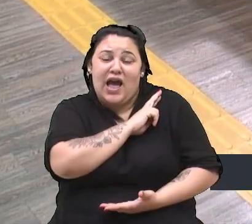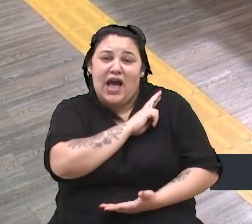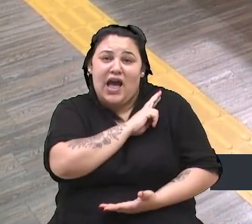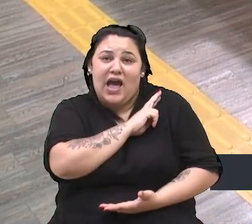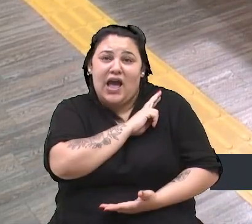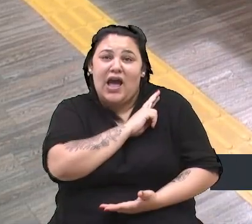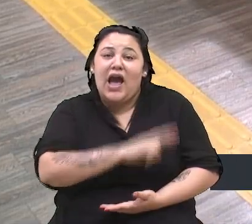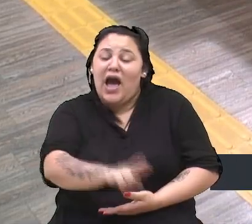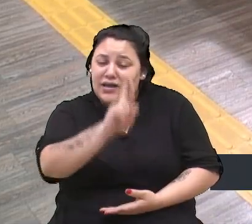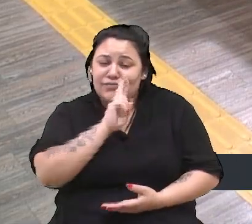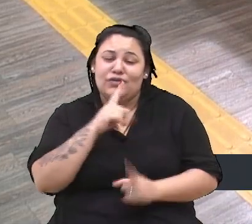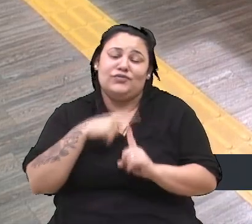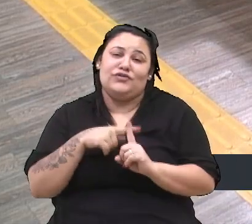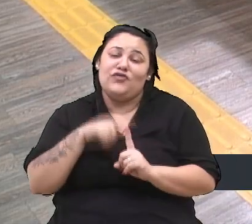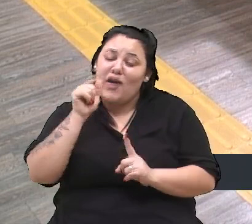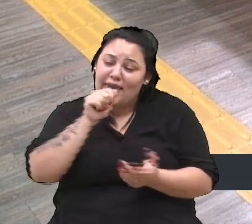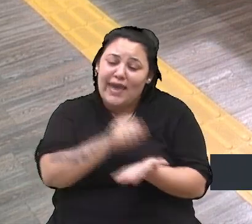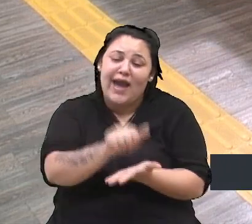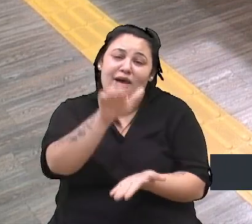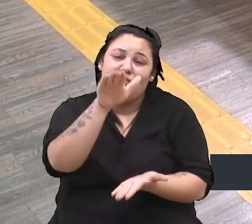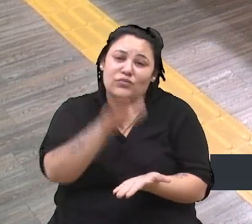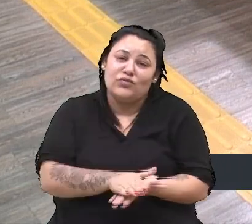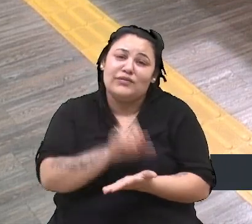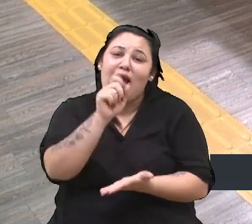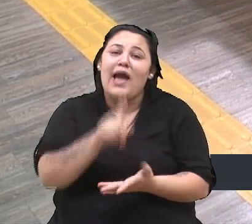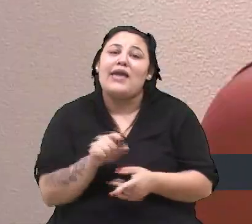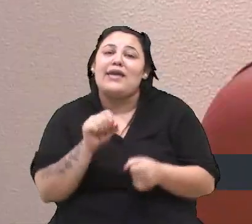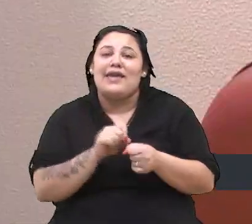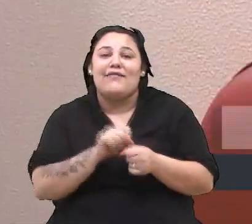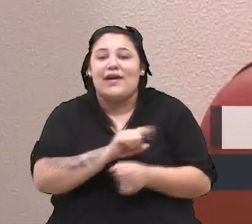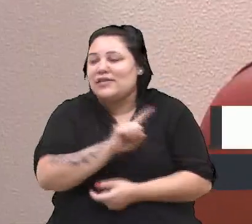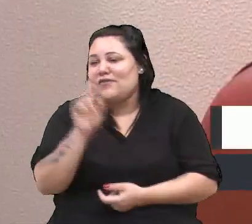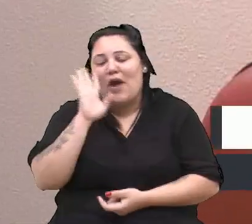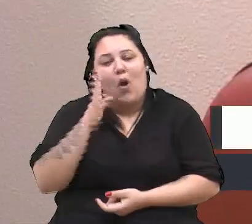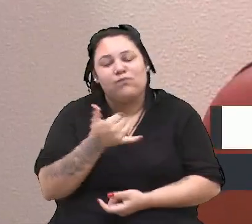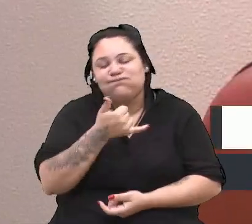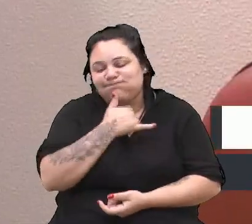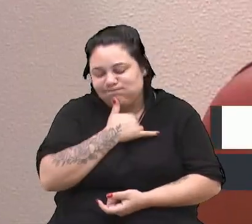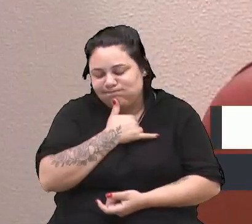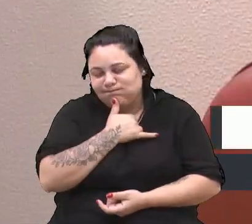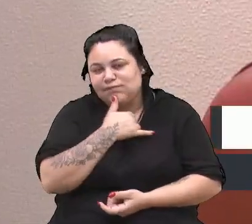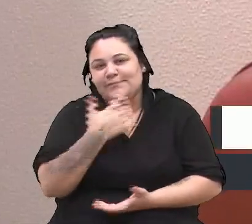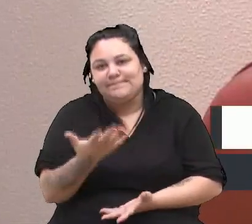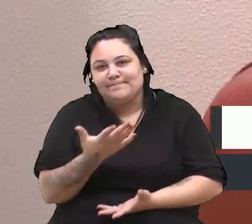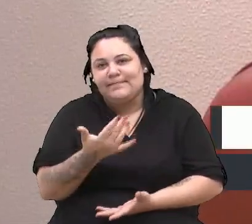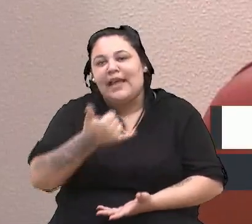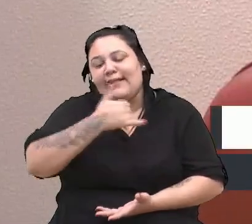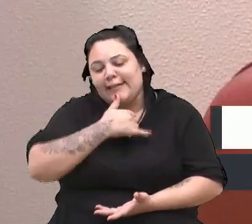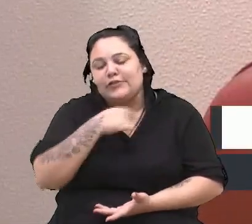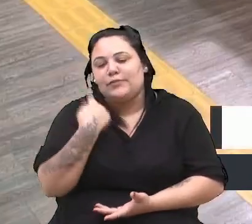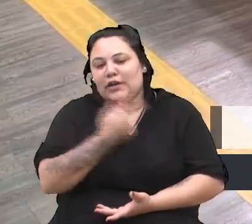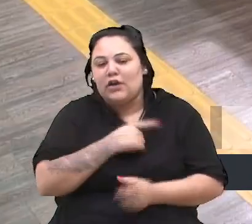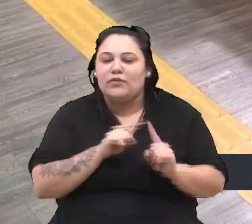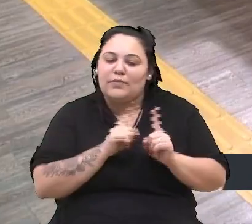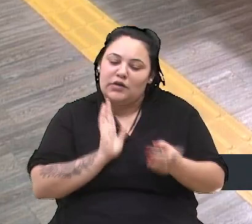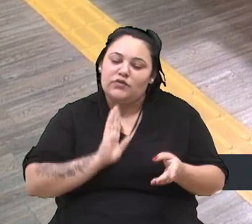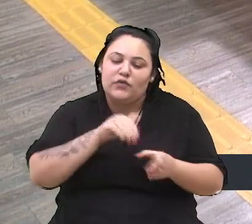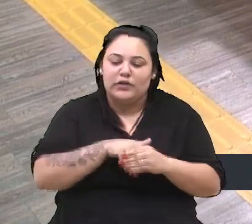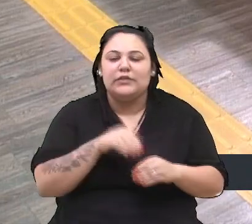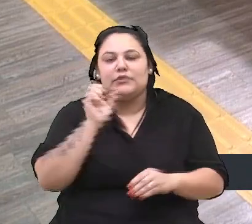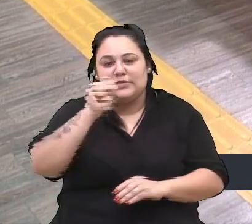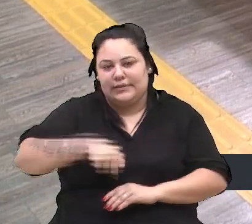multar quem faz isso. Não vai acontecer, infelizmente. É triste para nós, mas nós votamos pelo sim. Obrigado.